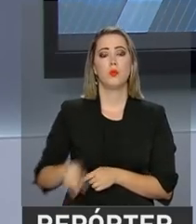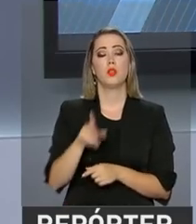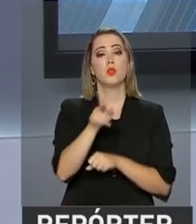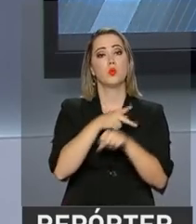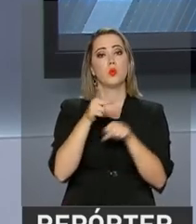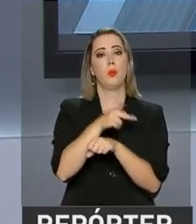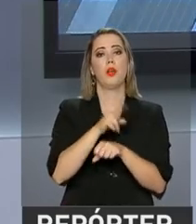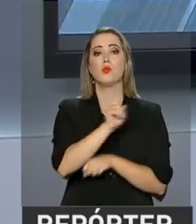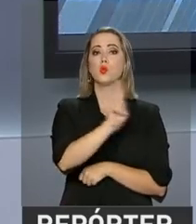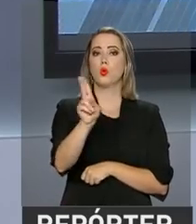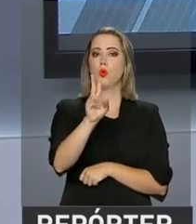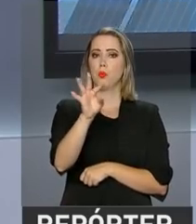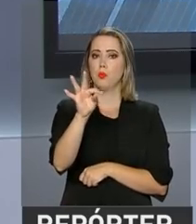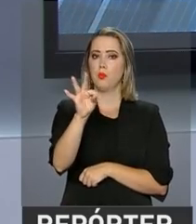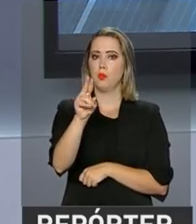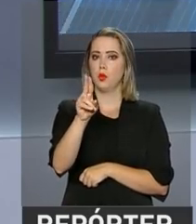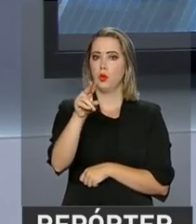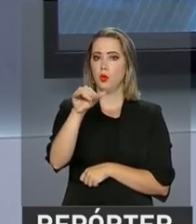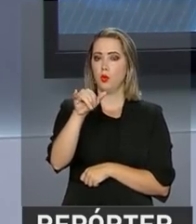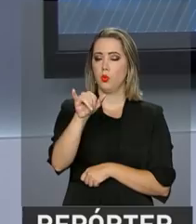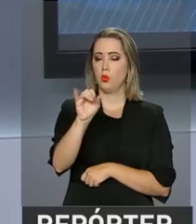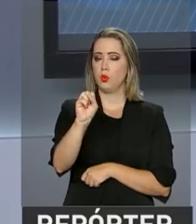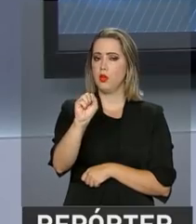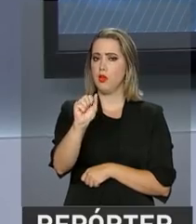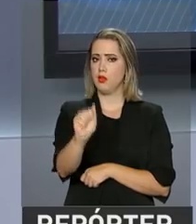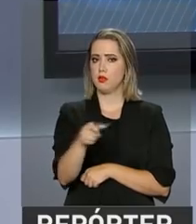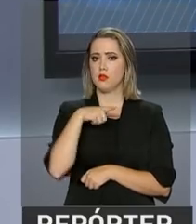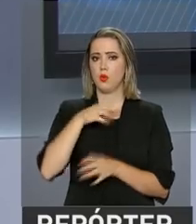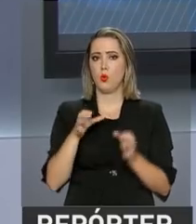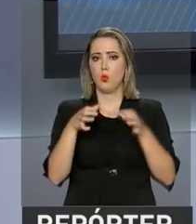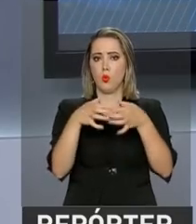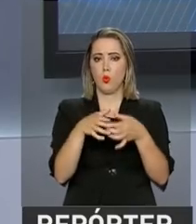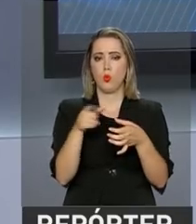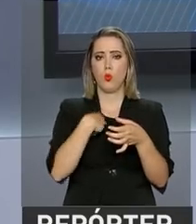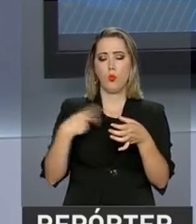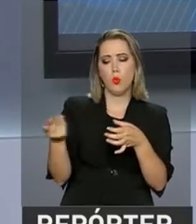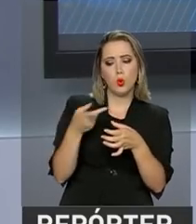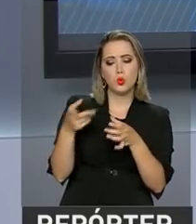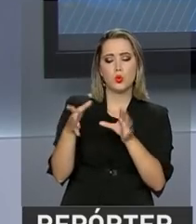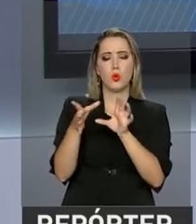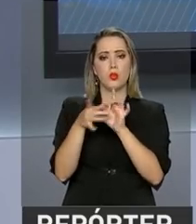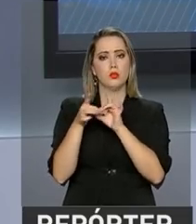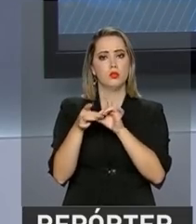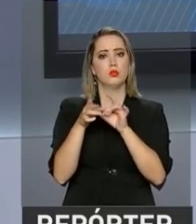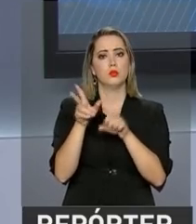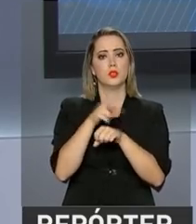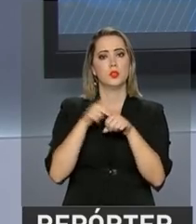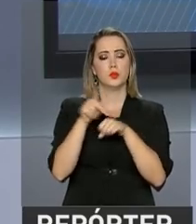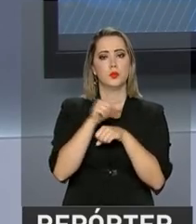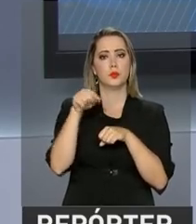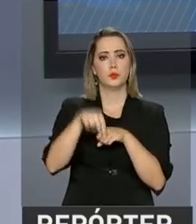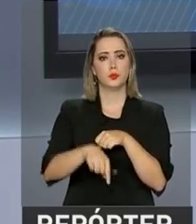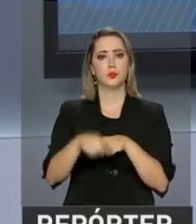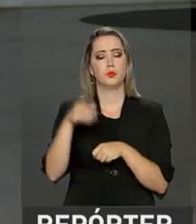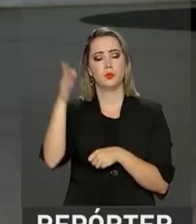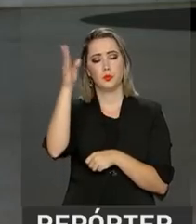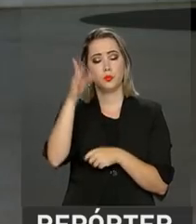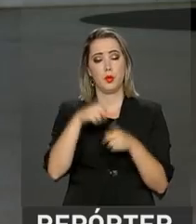Eles participaram da sessão de abertura da Comissão Mista Brasil-Tunísia no Palácio Itamaraty, em Brasília.